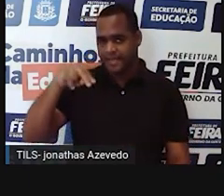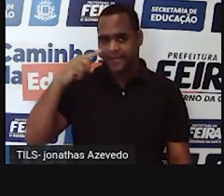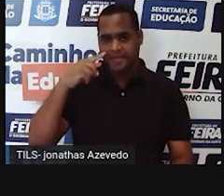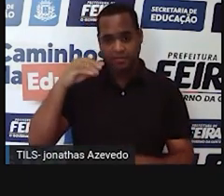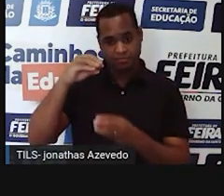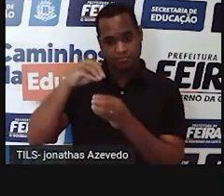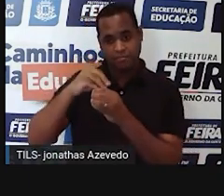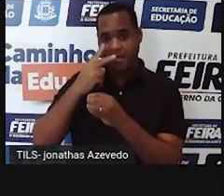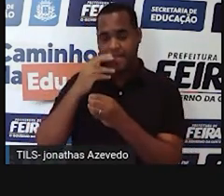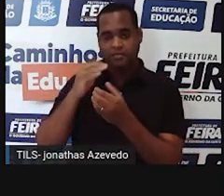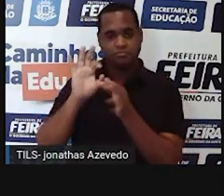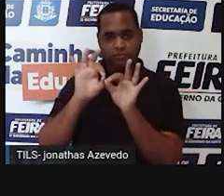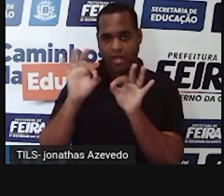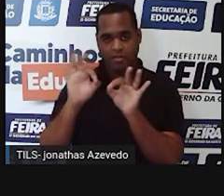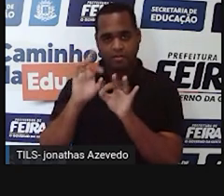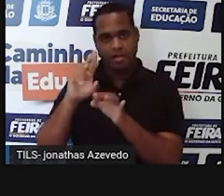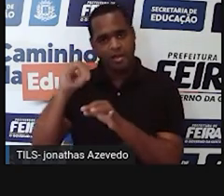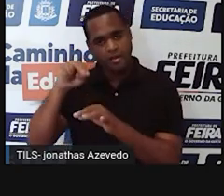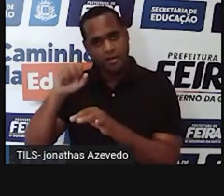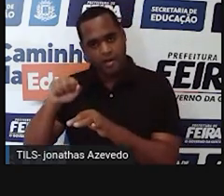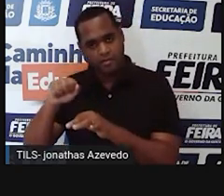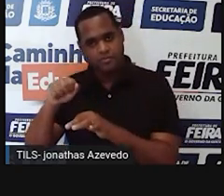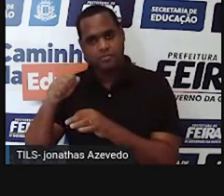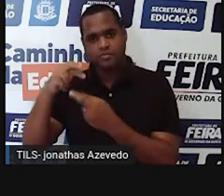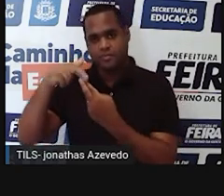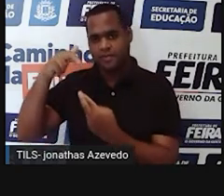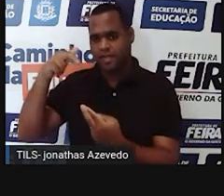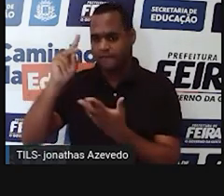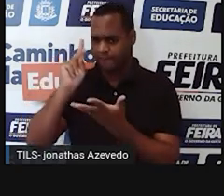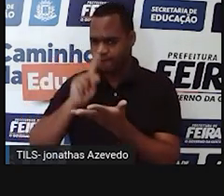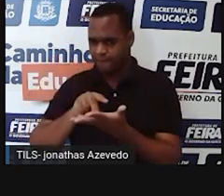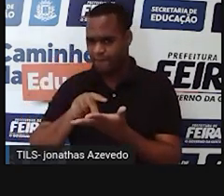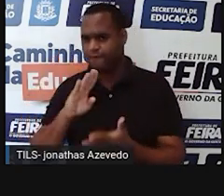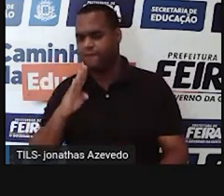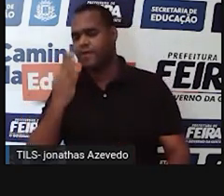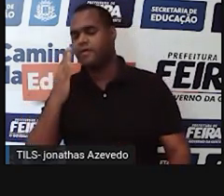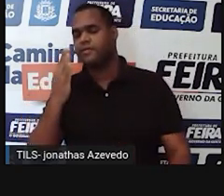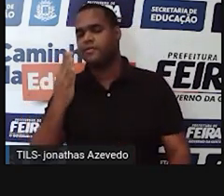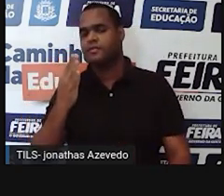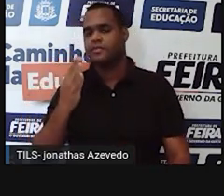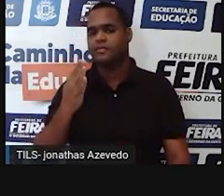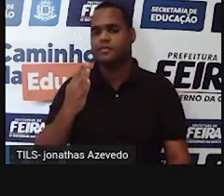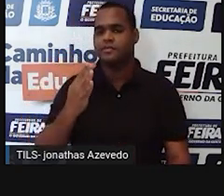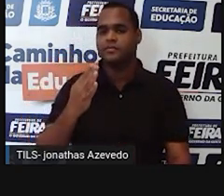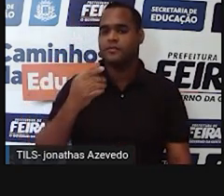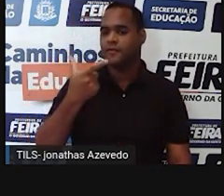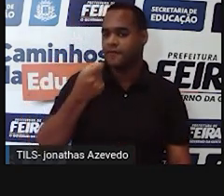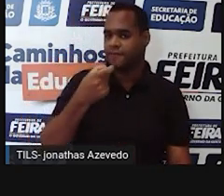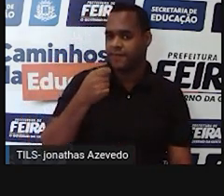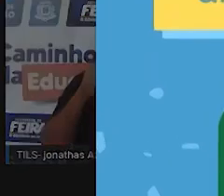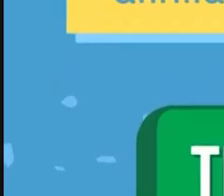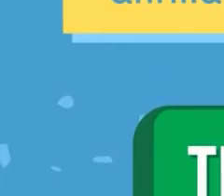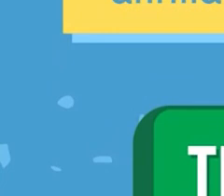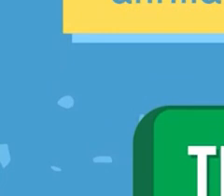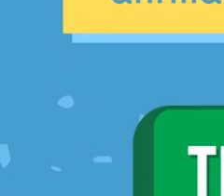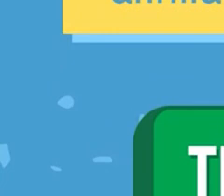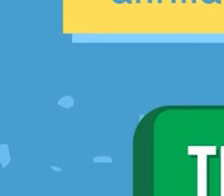no RNA. Essa afirmação é verdadeira ou ela é falsa? 20 segundos.